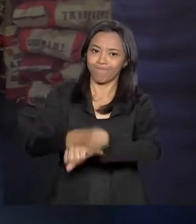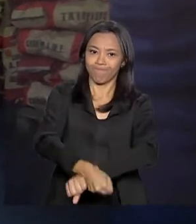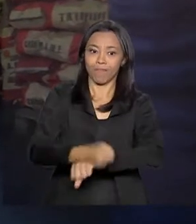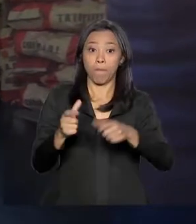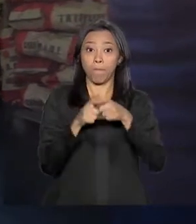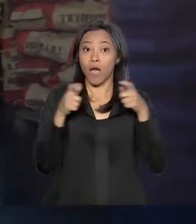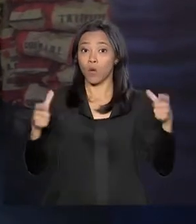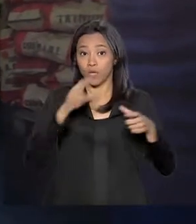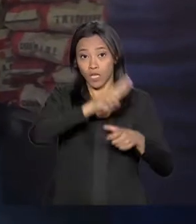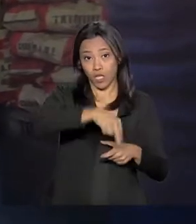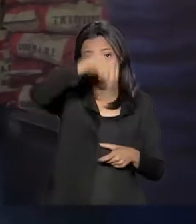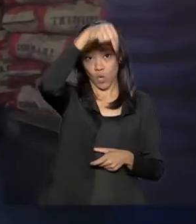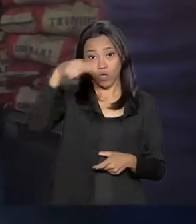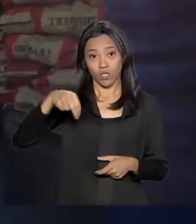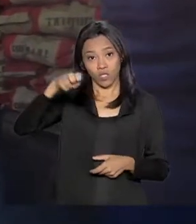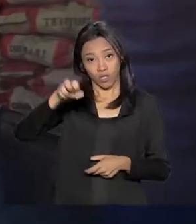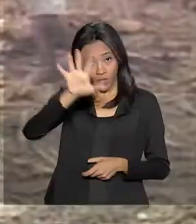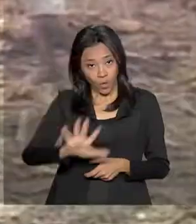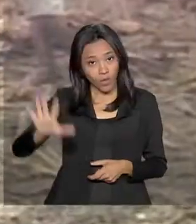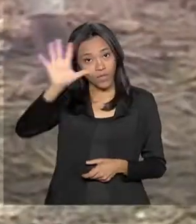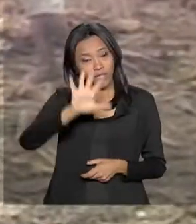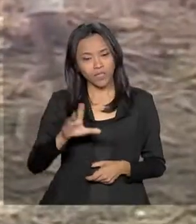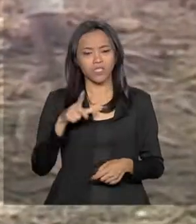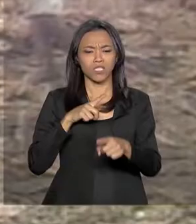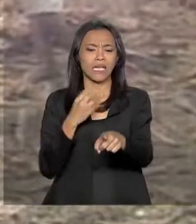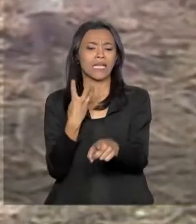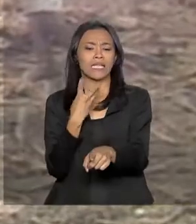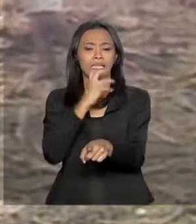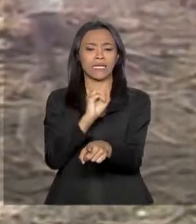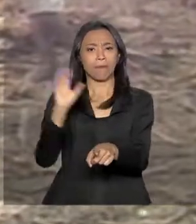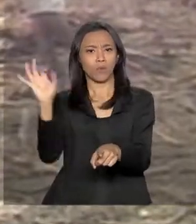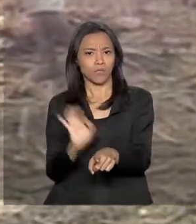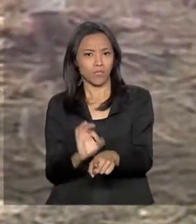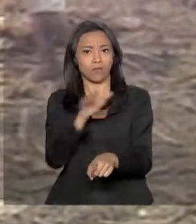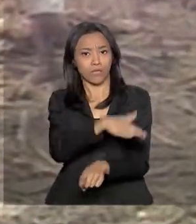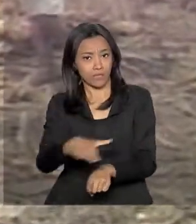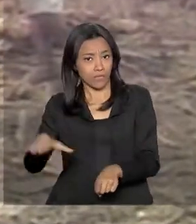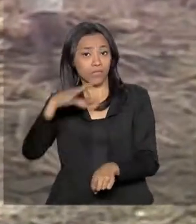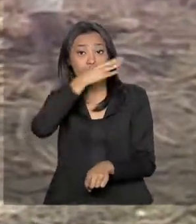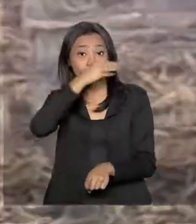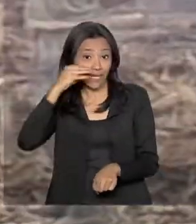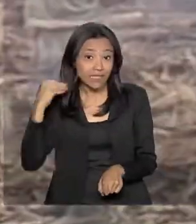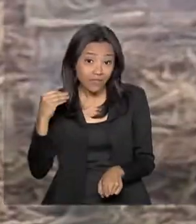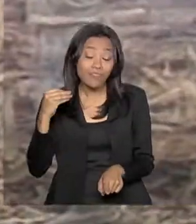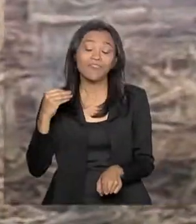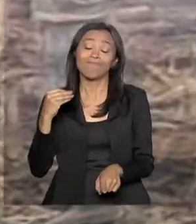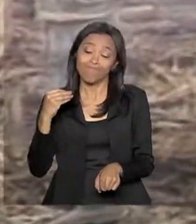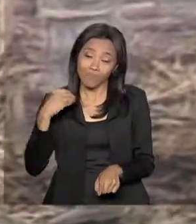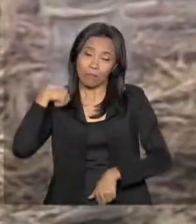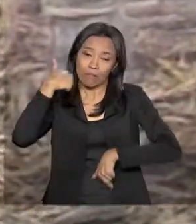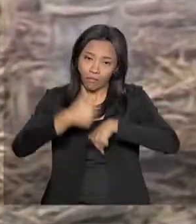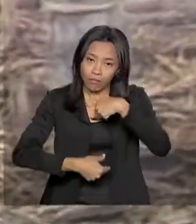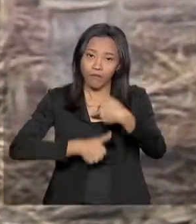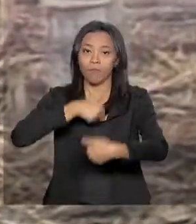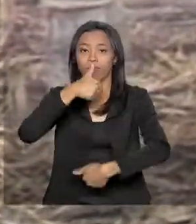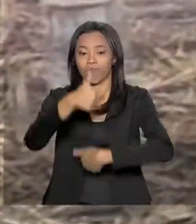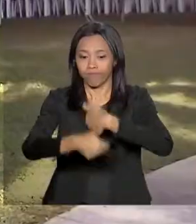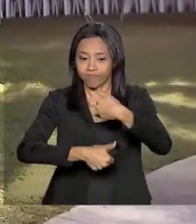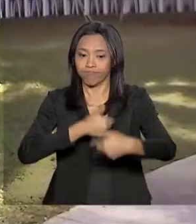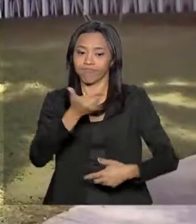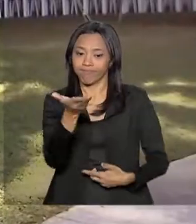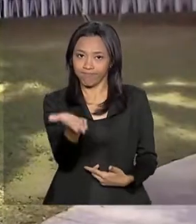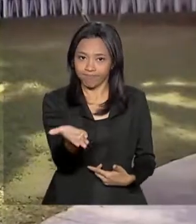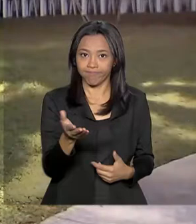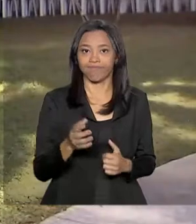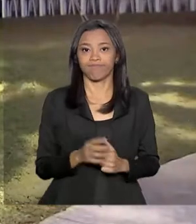estão nas regiões Norte e Nordeste, onde cerca de 30% das crianças e adolescentes estão nessa situação. Em